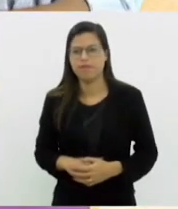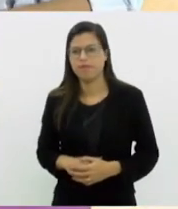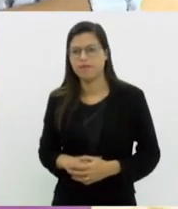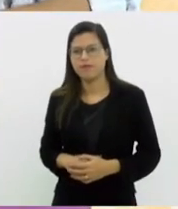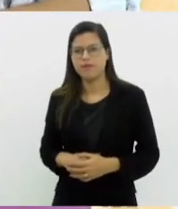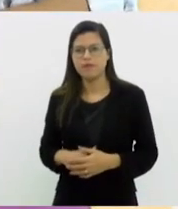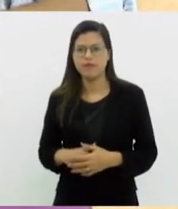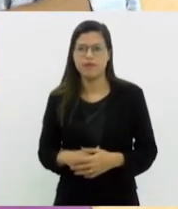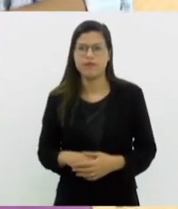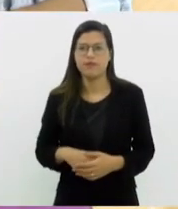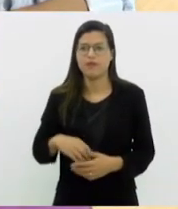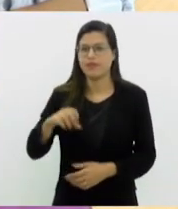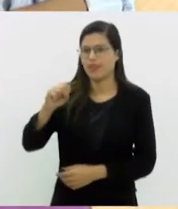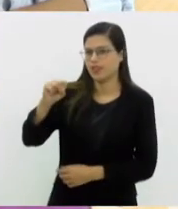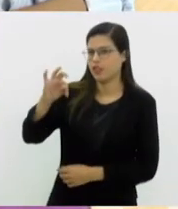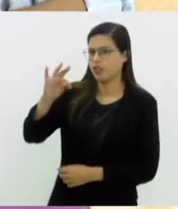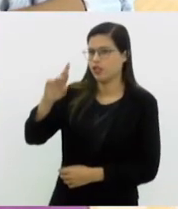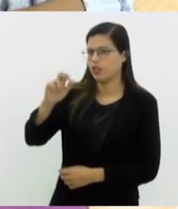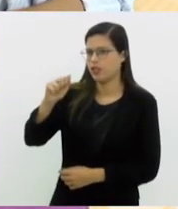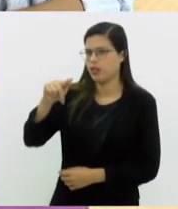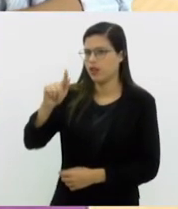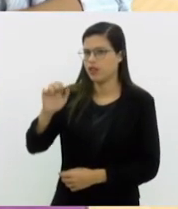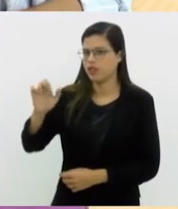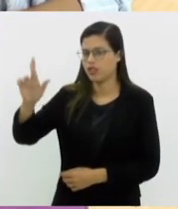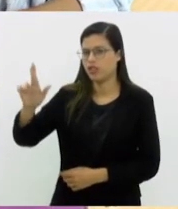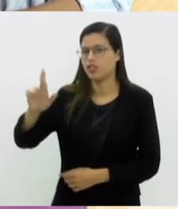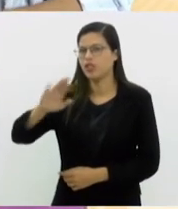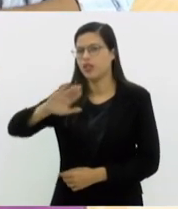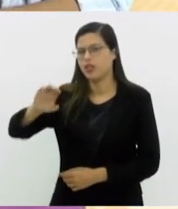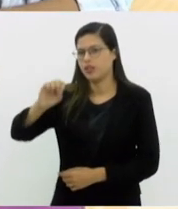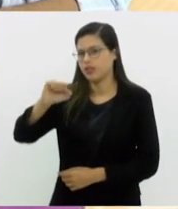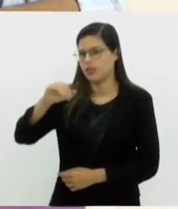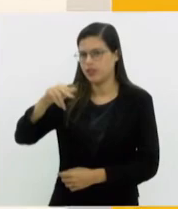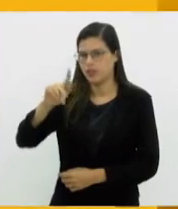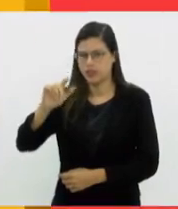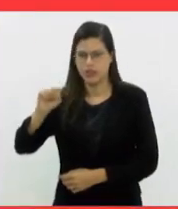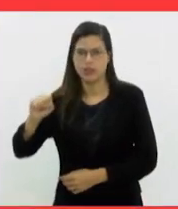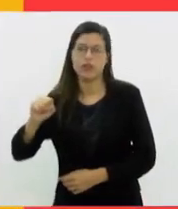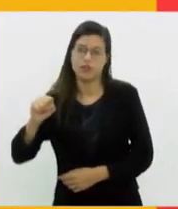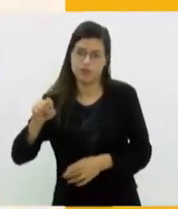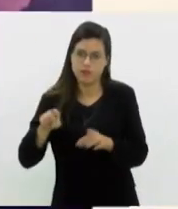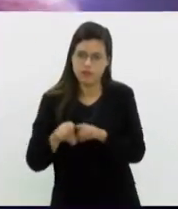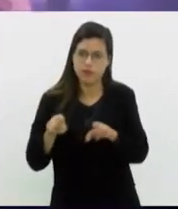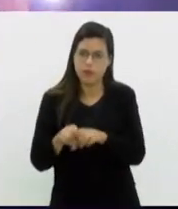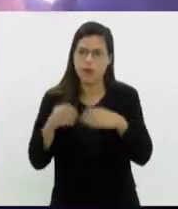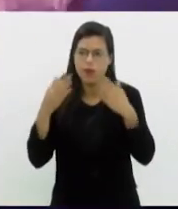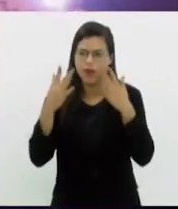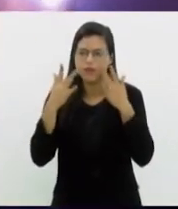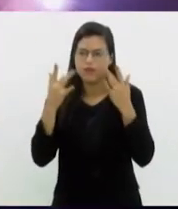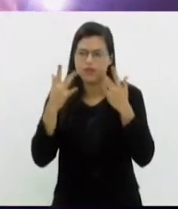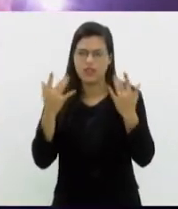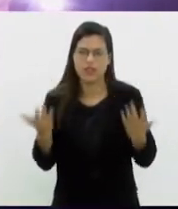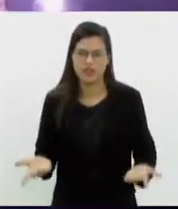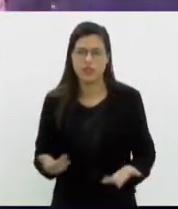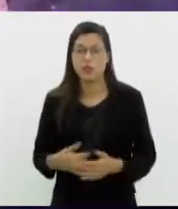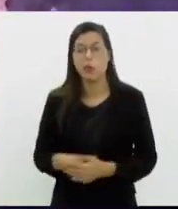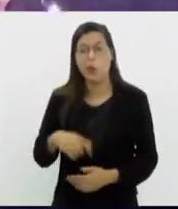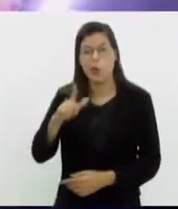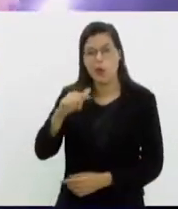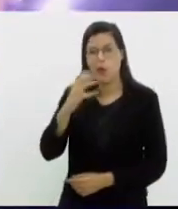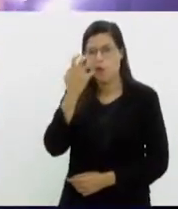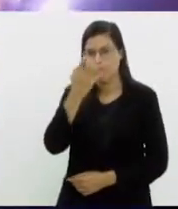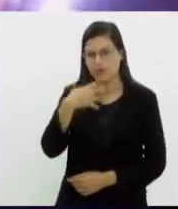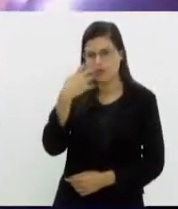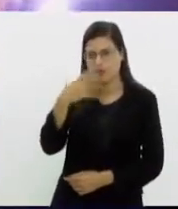Escranja Sings, uma paródia musical, está em cartaz no Teacron Fashion Mall. O musical, inspirado na série